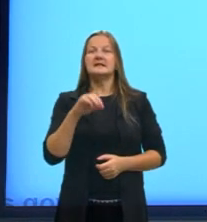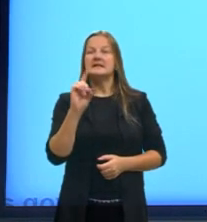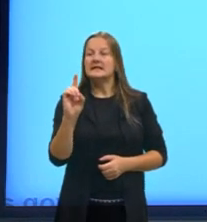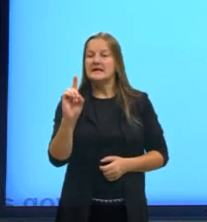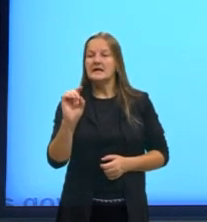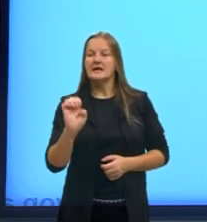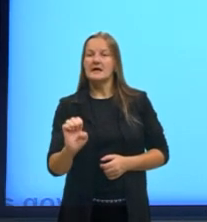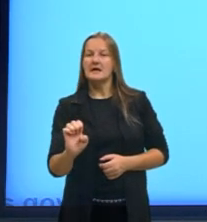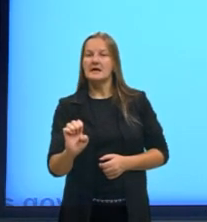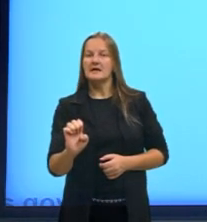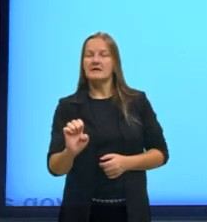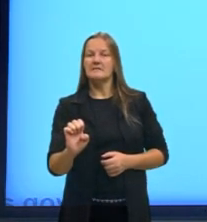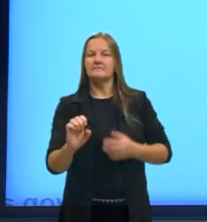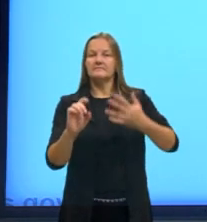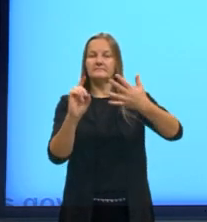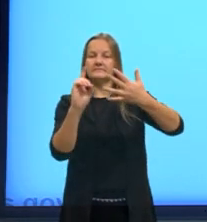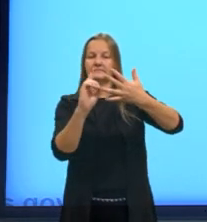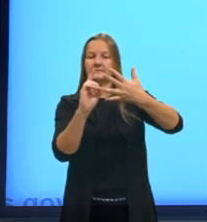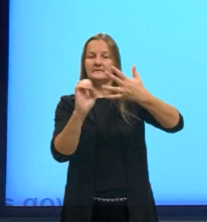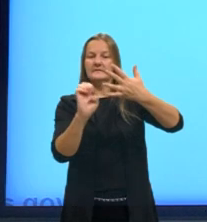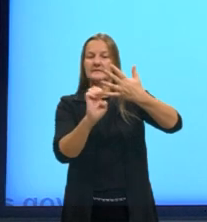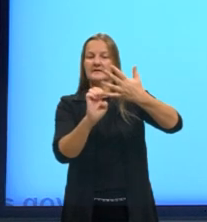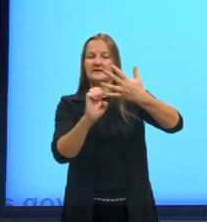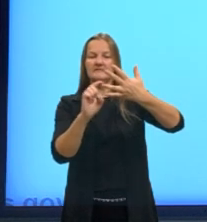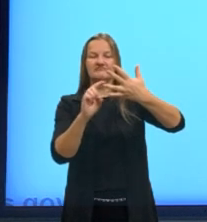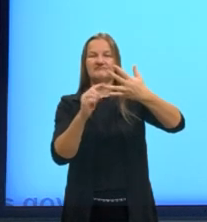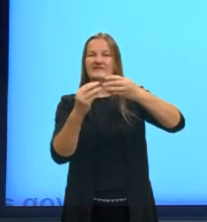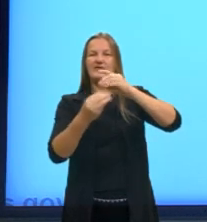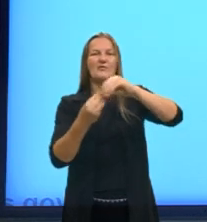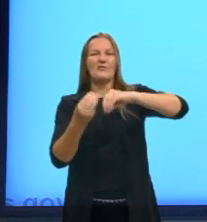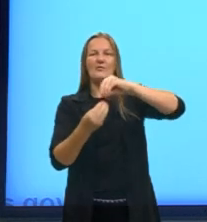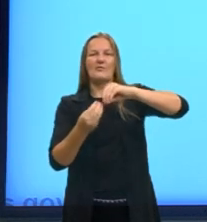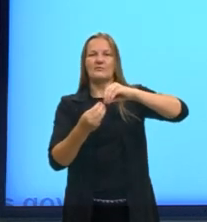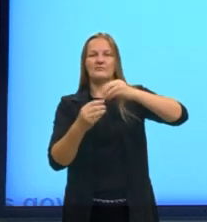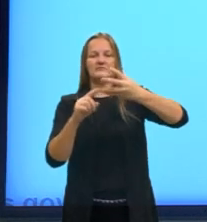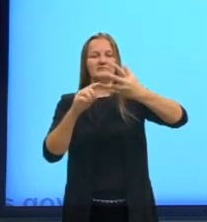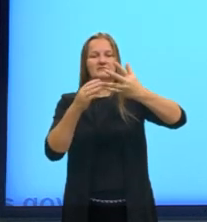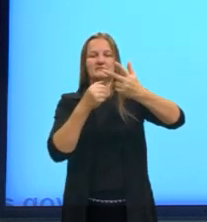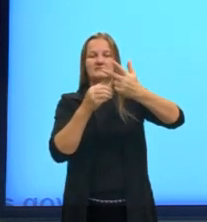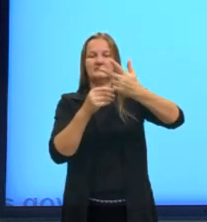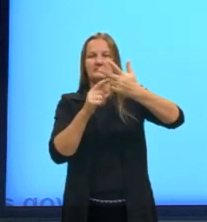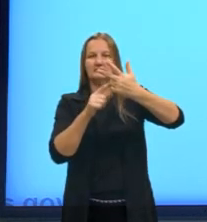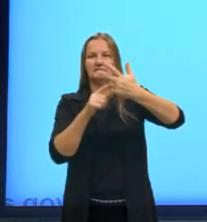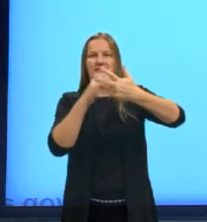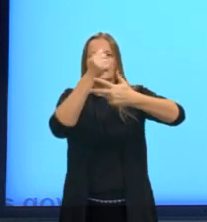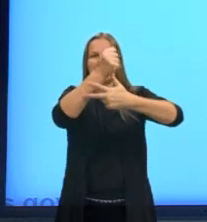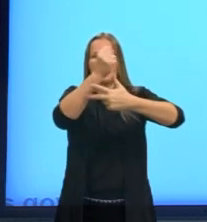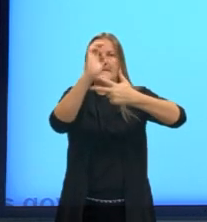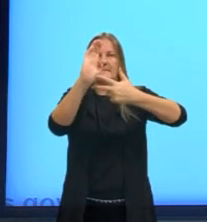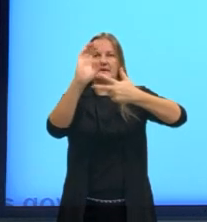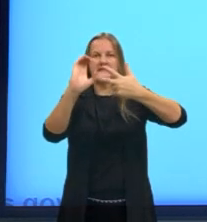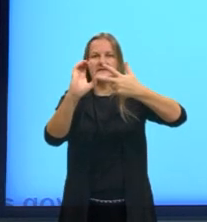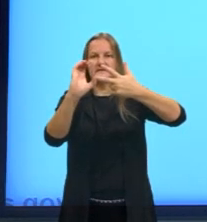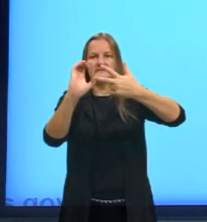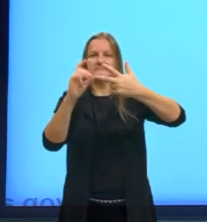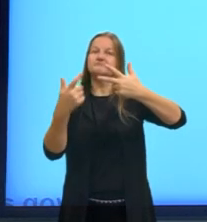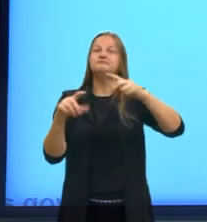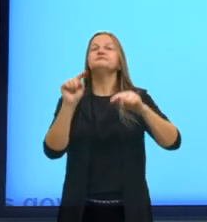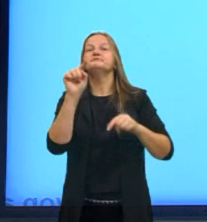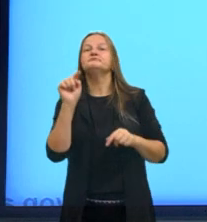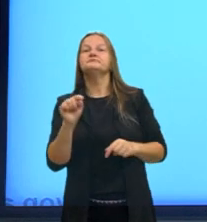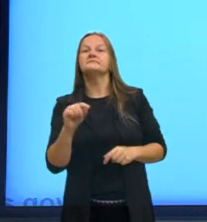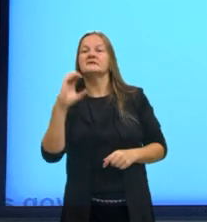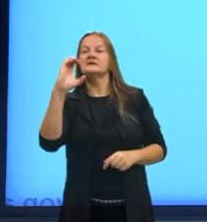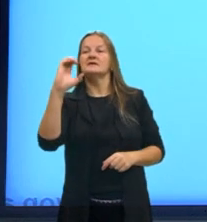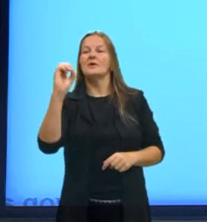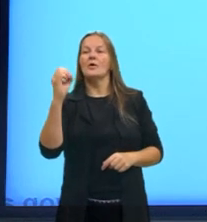e a E eu também já descarto, porque mistura substância composta, o não é o diamante. Se nós seguirmos no CO2, o que que eu tenho no CO2?